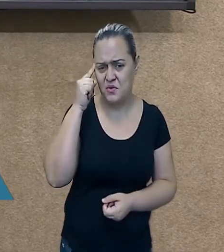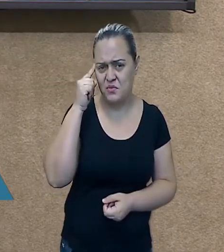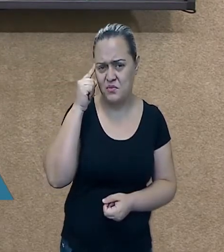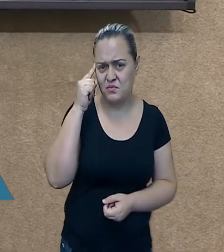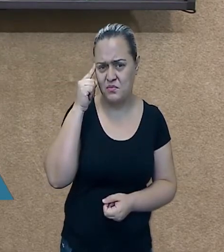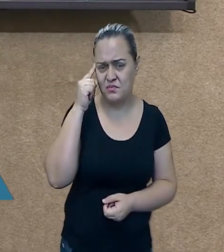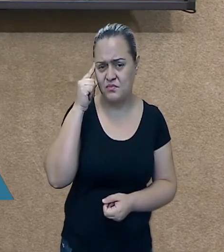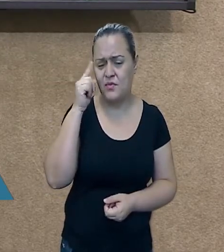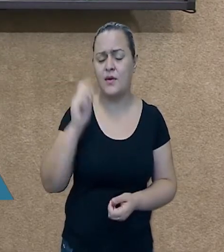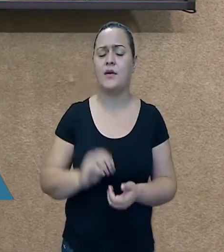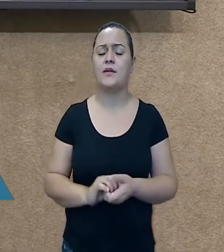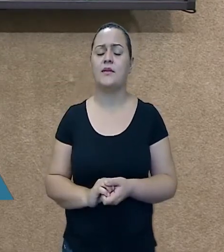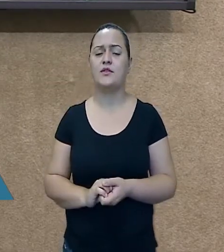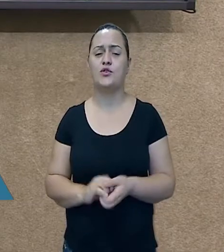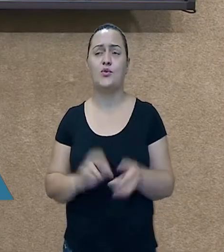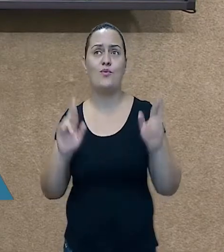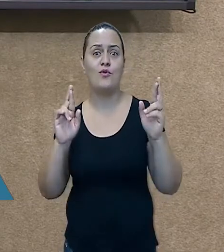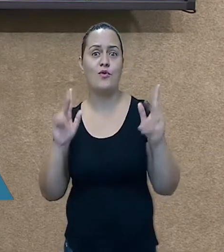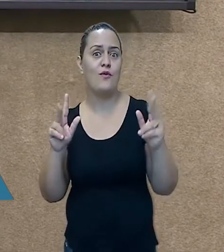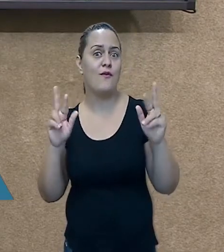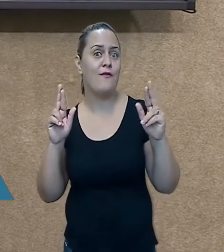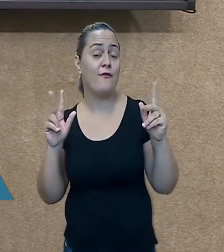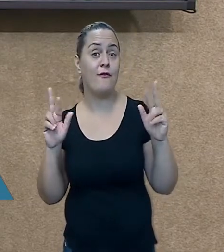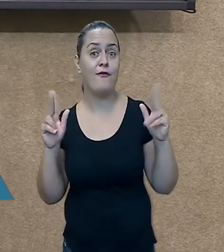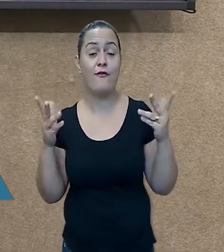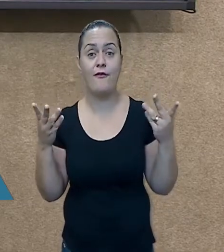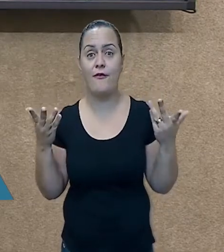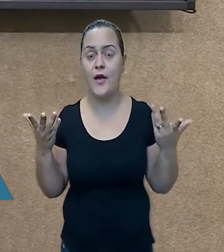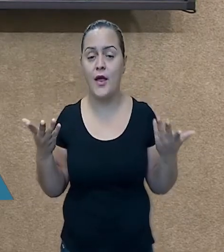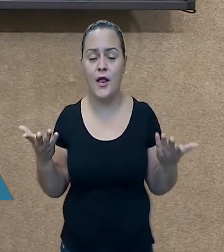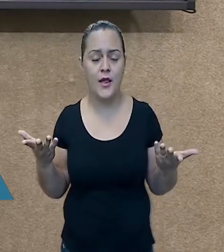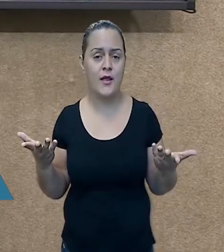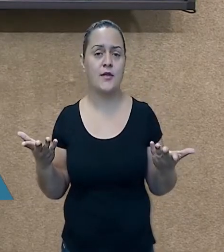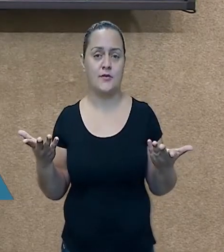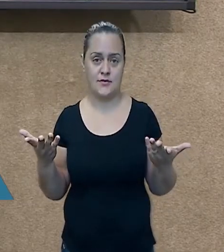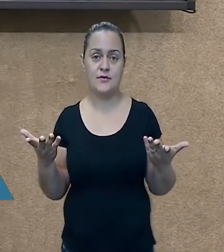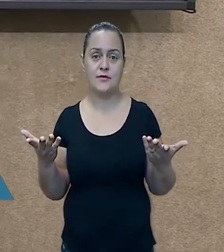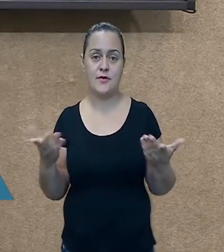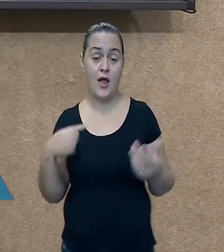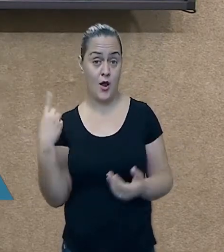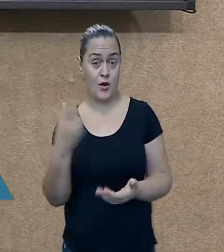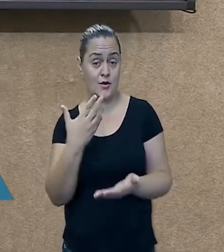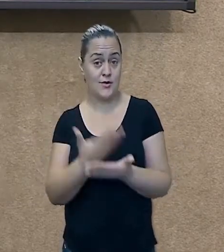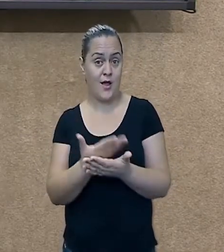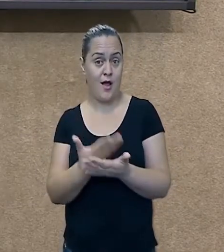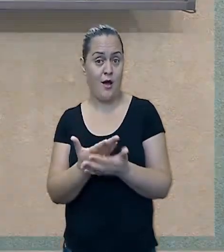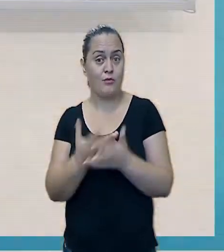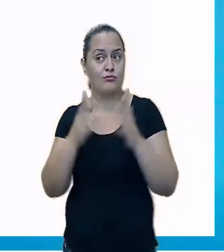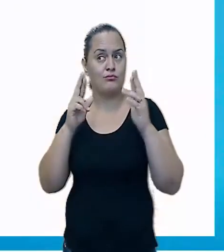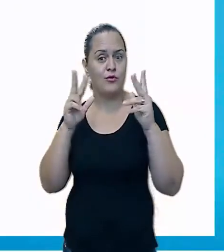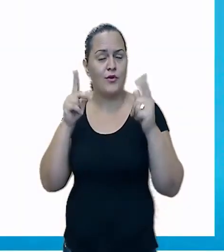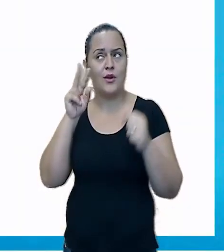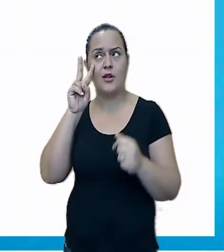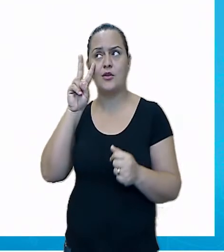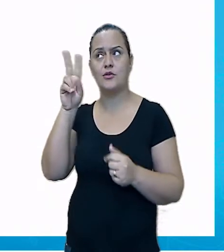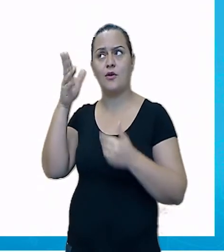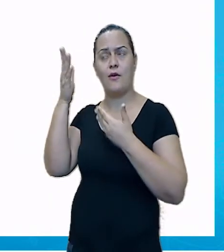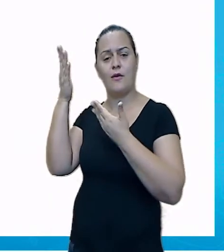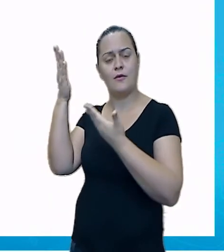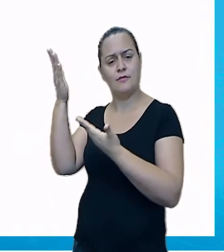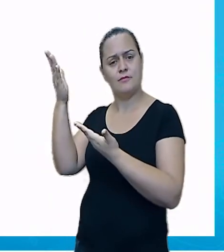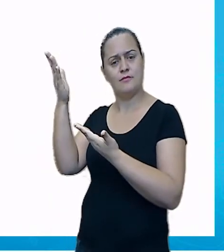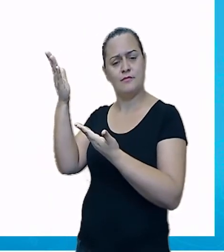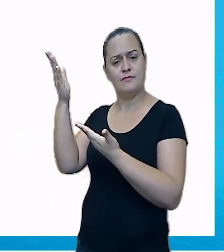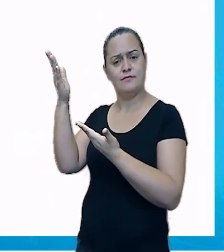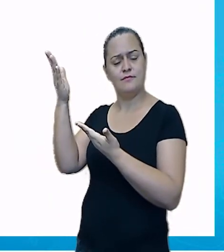remota, não é isso? Como que está sendo as nossas aulas de forma remota? Olha aqui para vocês verem. Aqui nós